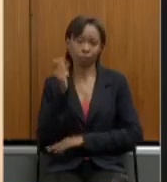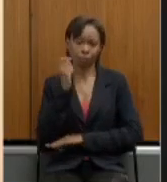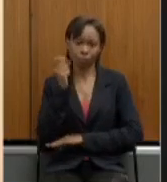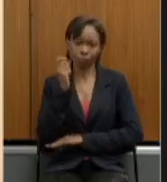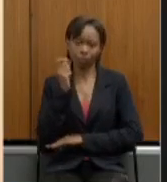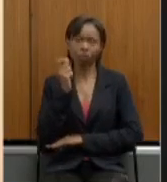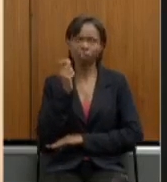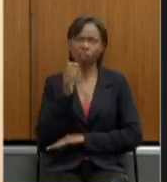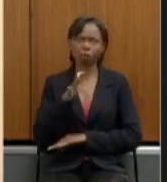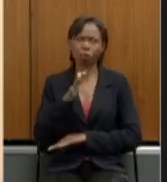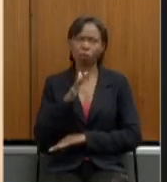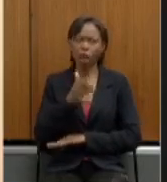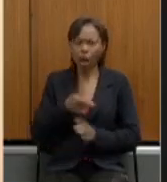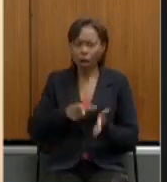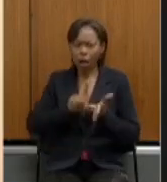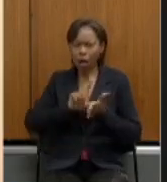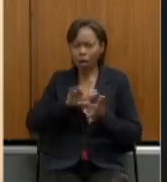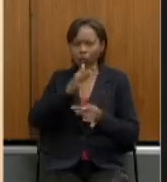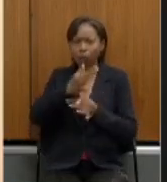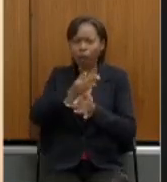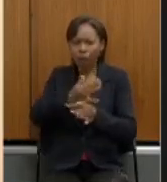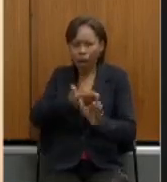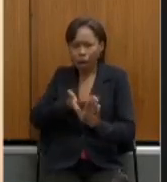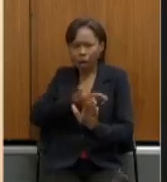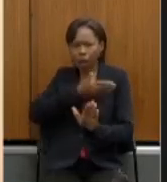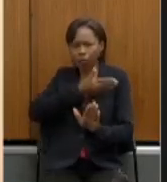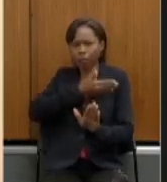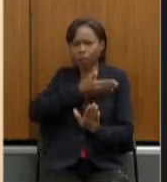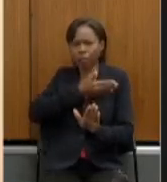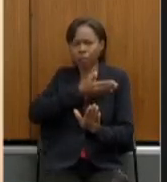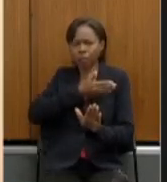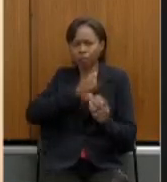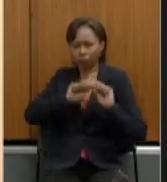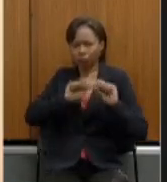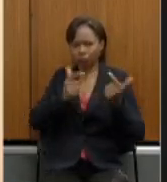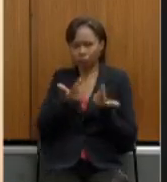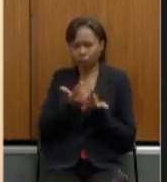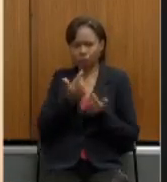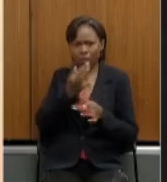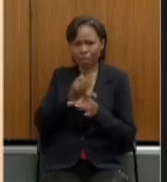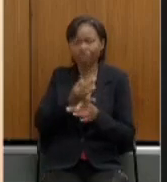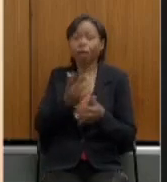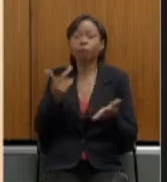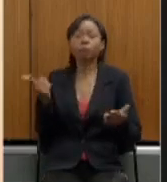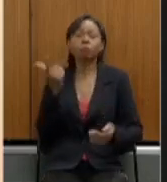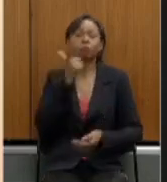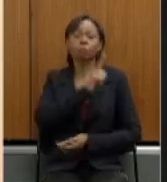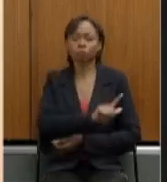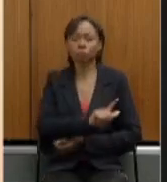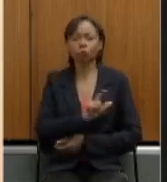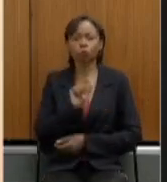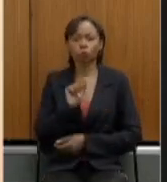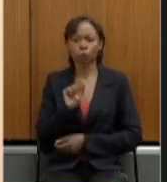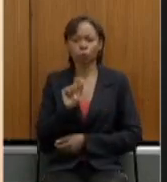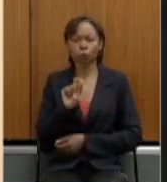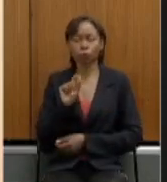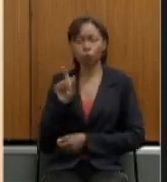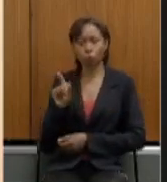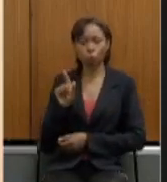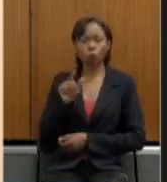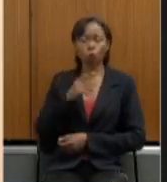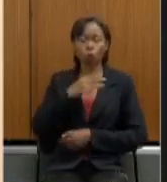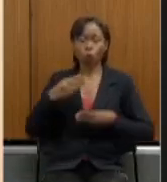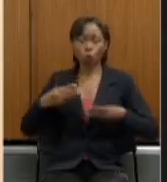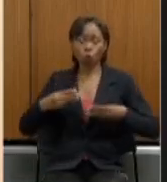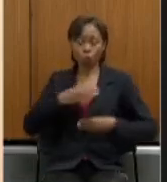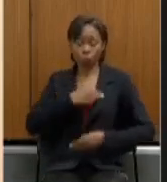recesso da Assembleia nós conseguimos junto ao ministro Dias Toffoli presidente do